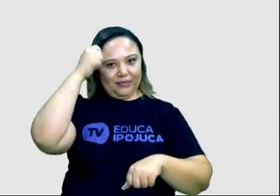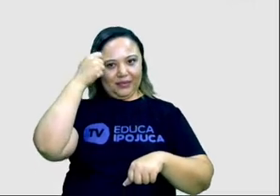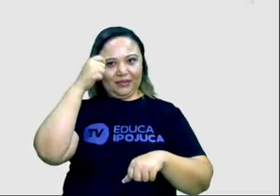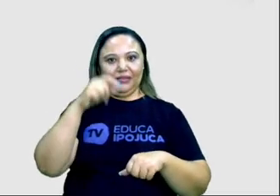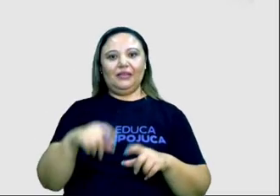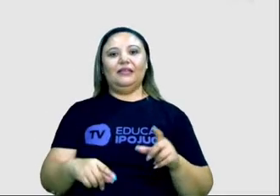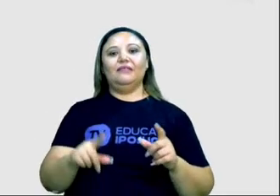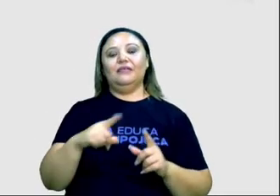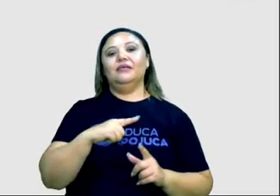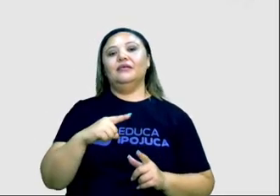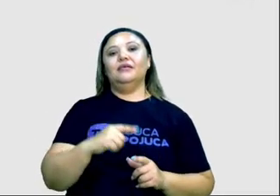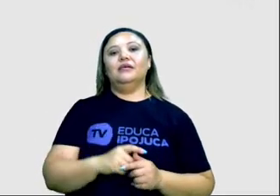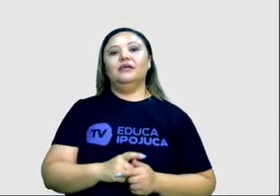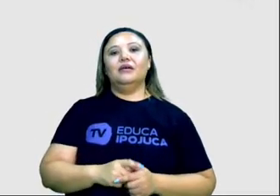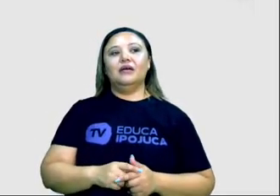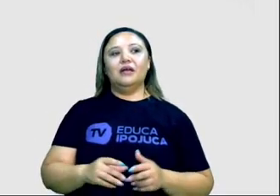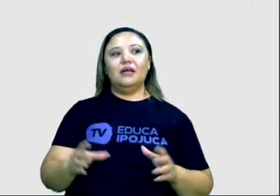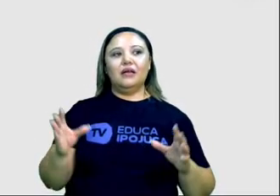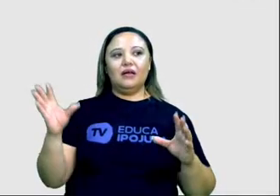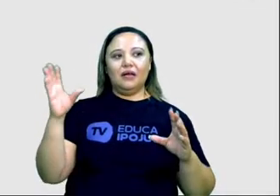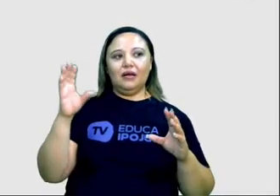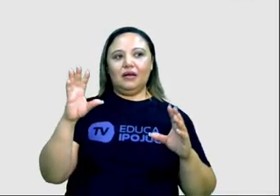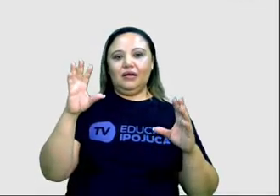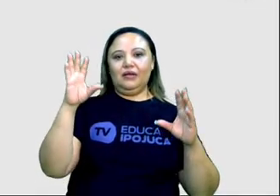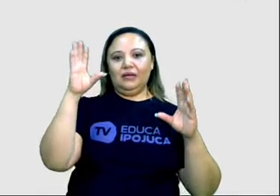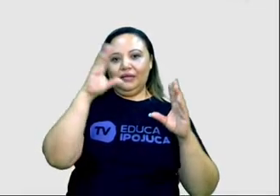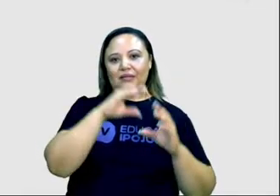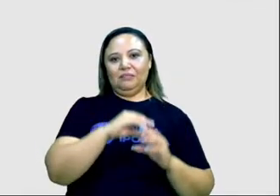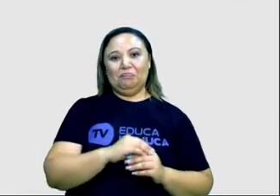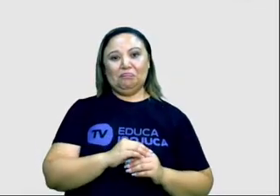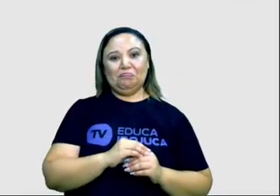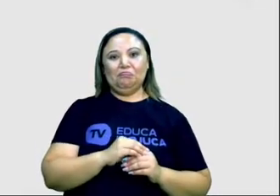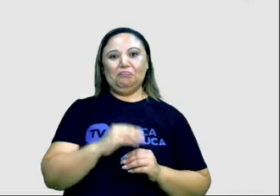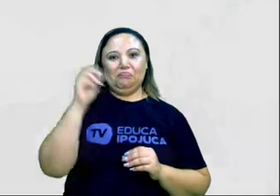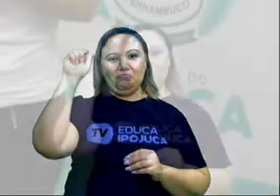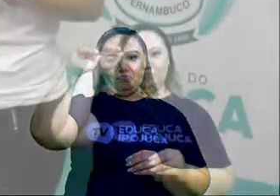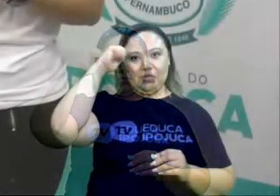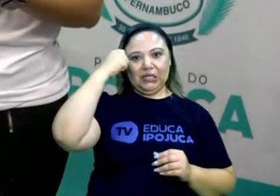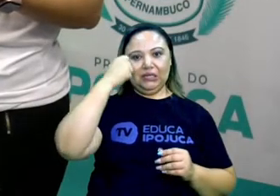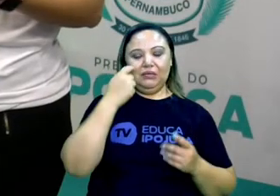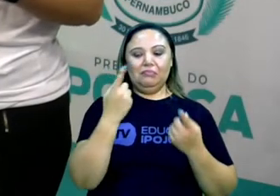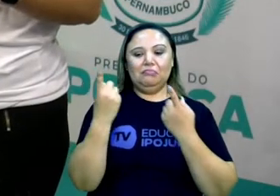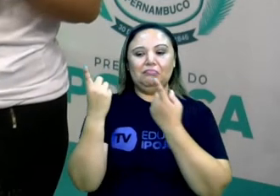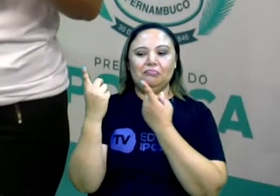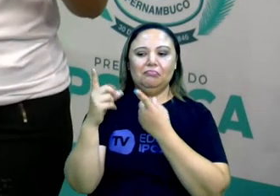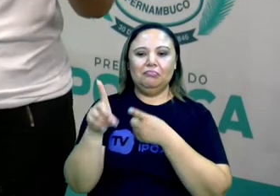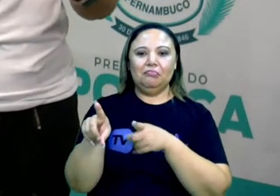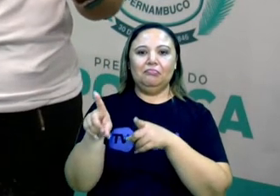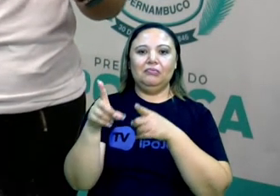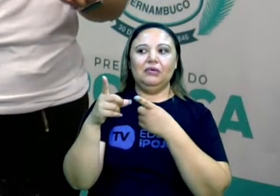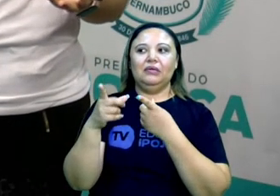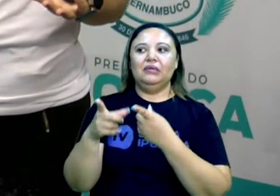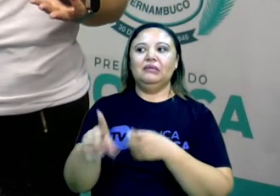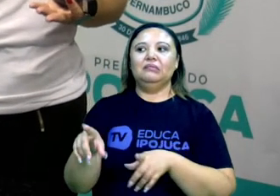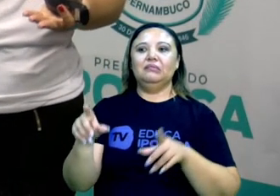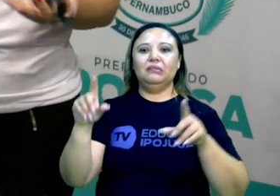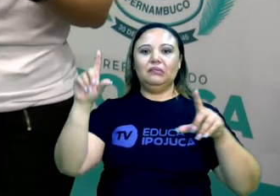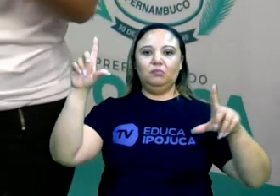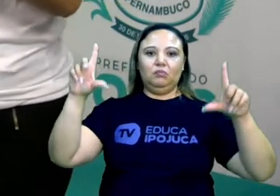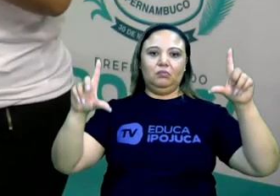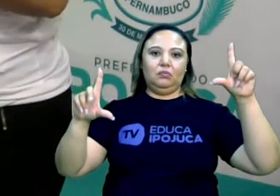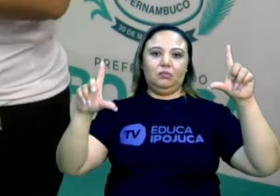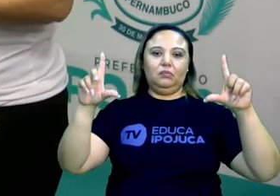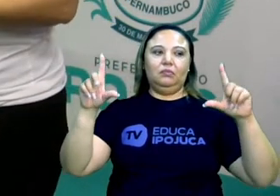seco e igualmente há um carvão em cinzas. Veja quanto absurdo uma pessoa pode proferir